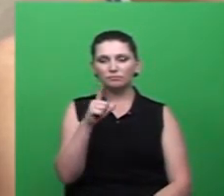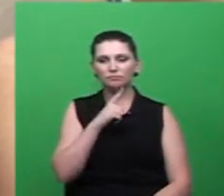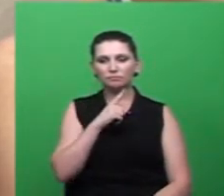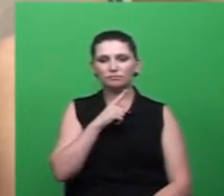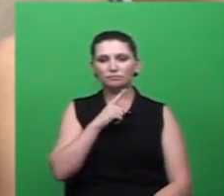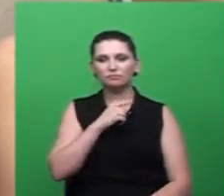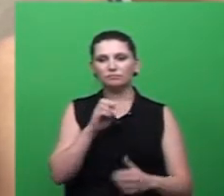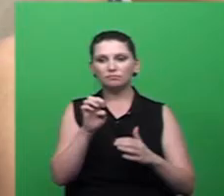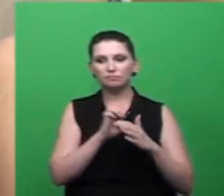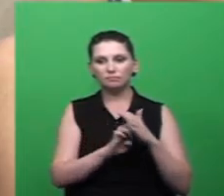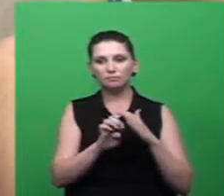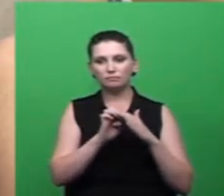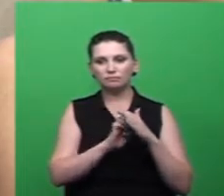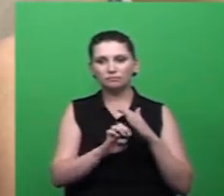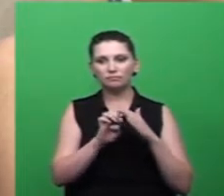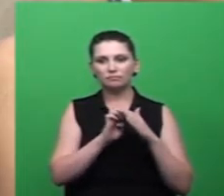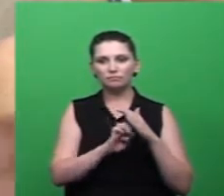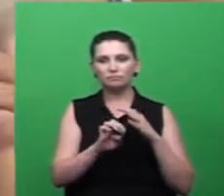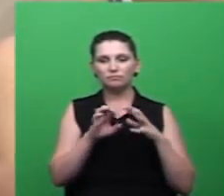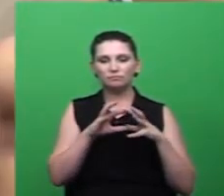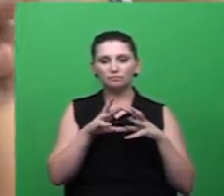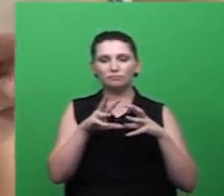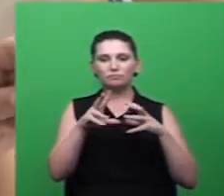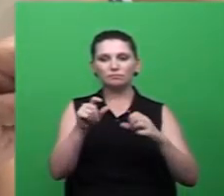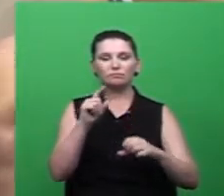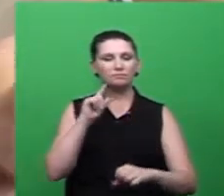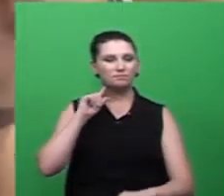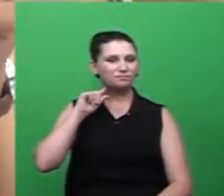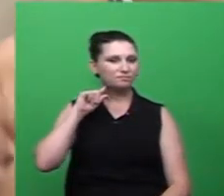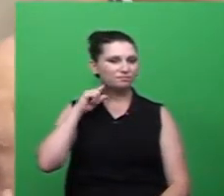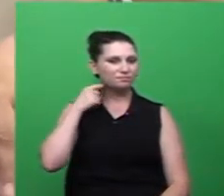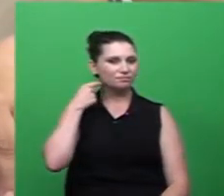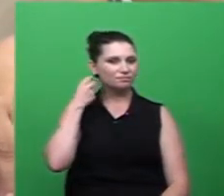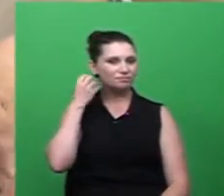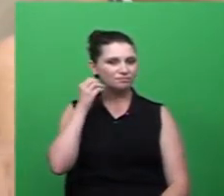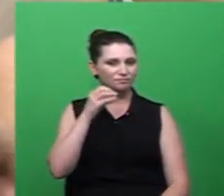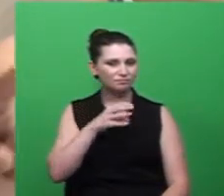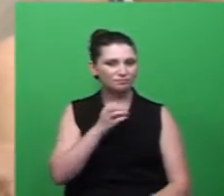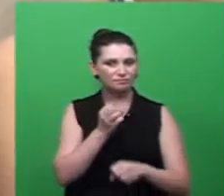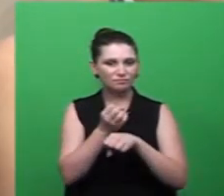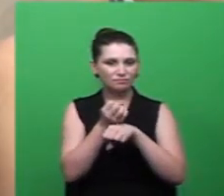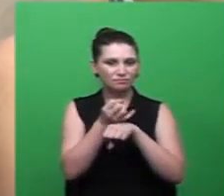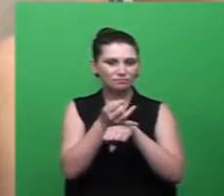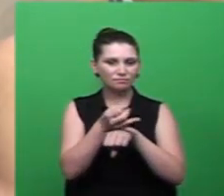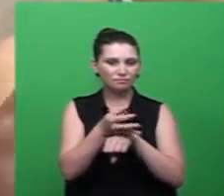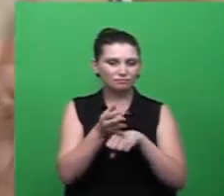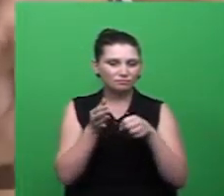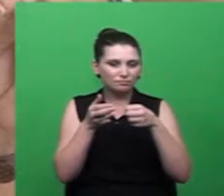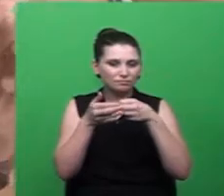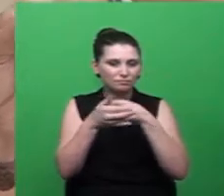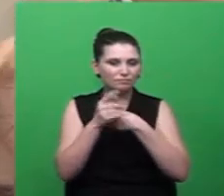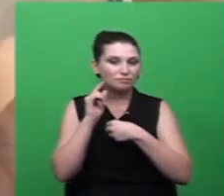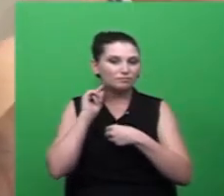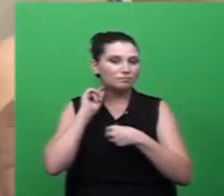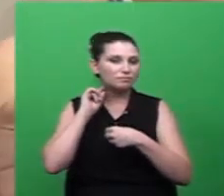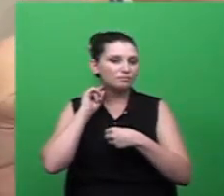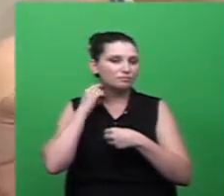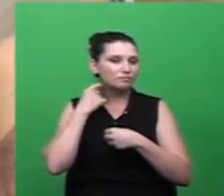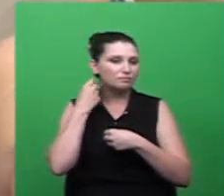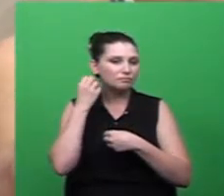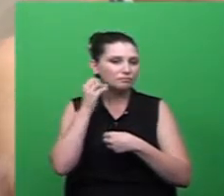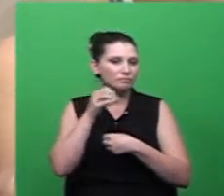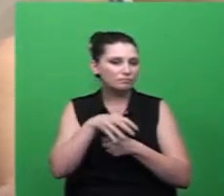de entulhos no período da madrugada jogam lixos que deveriam estar indo para a antiga Santec